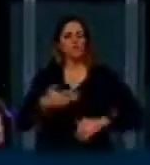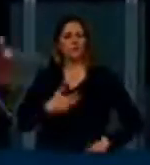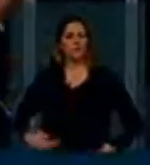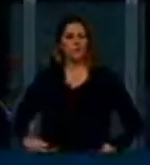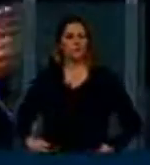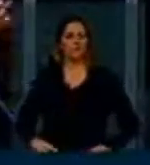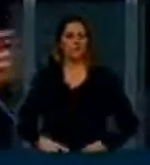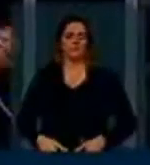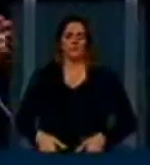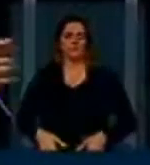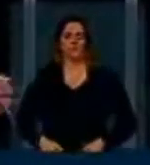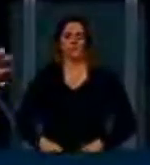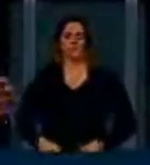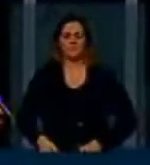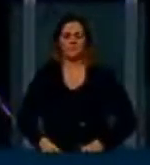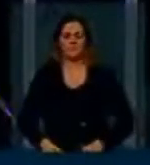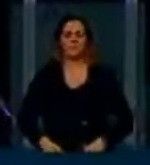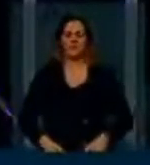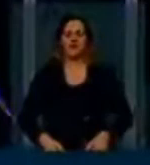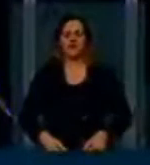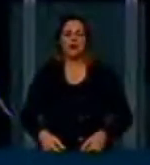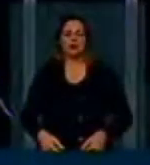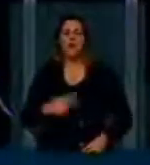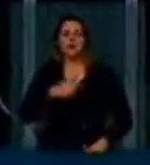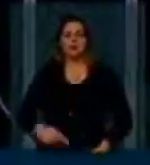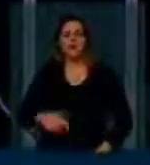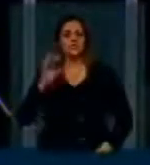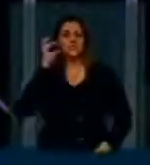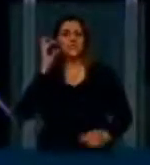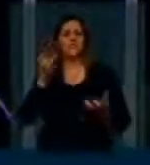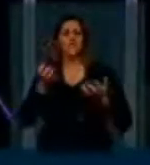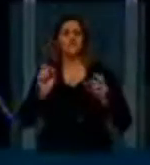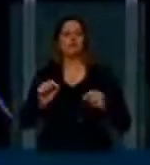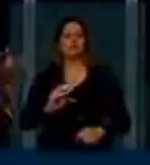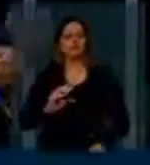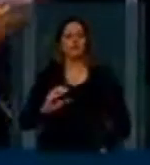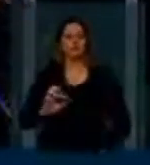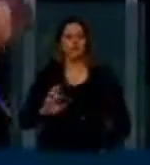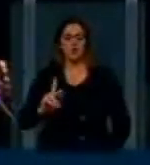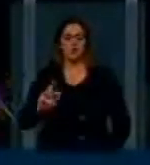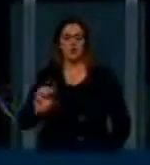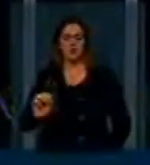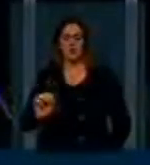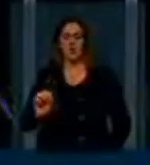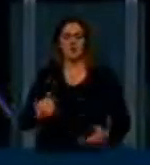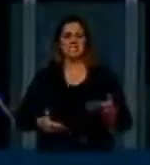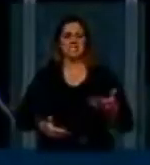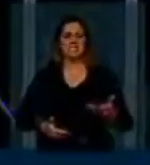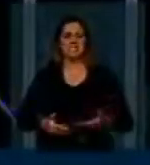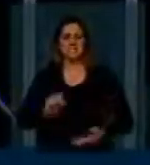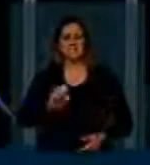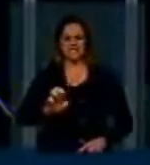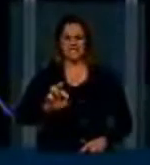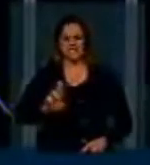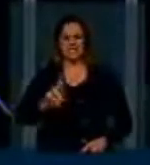resposta que a presidente Dilma está buscando se chama SERPRO, se chama Serviço Federal de Processamento de Dados. Os